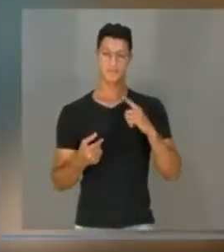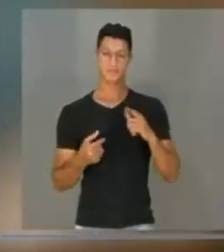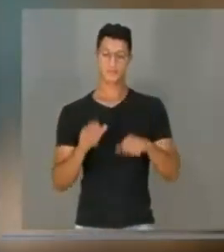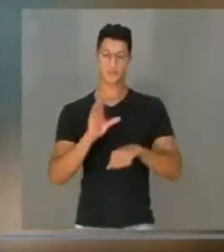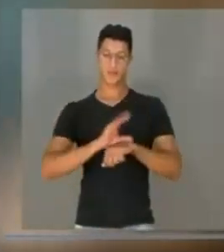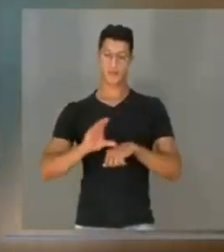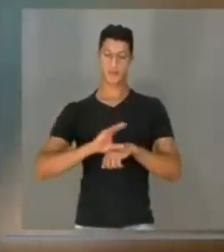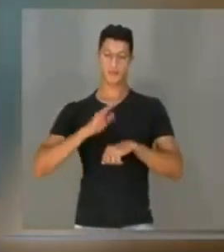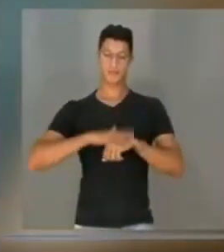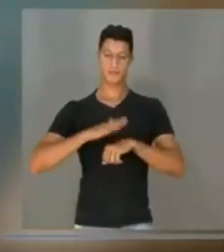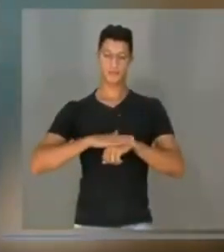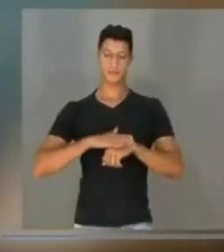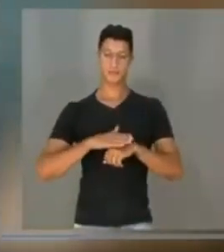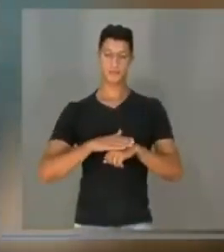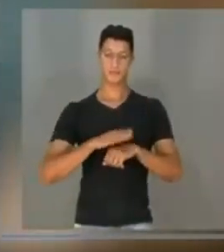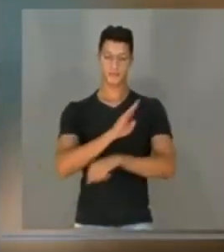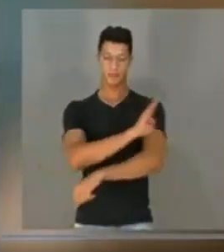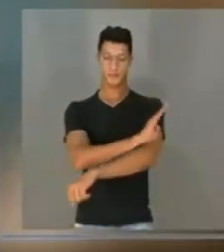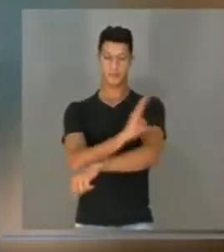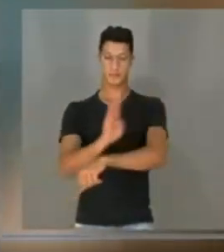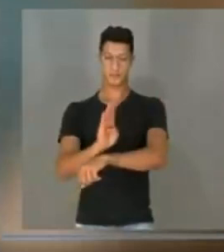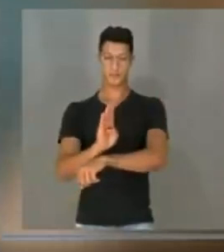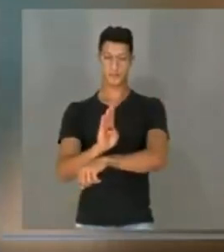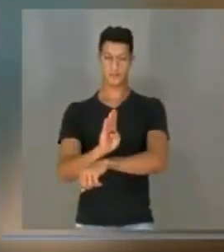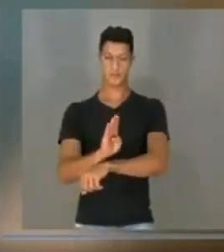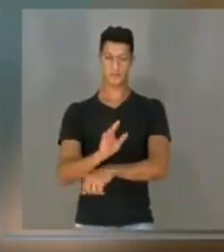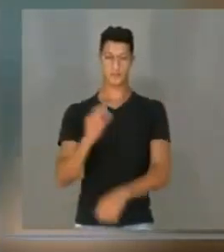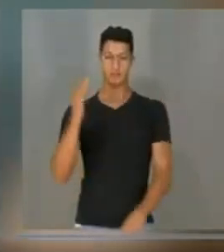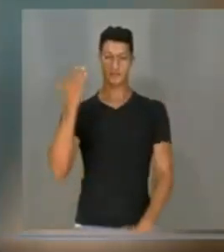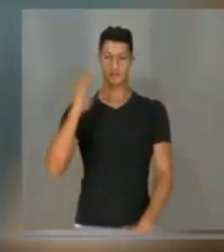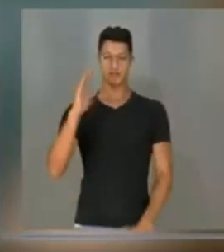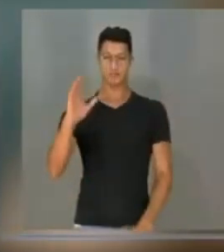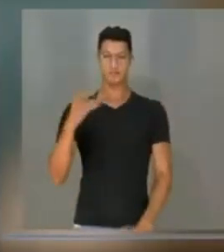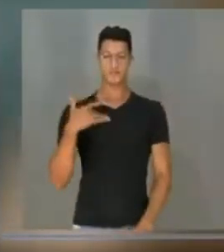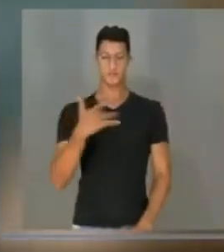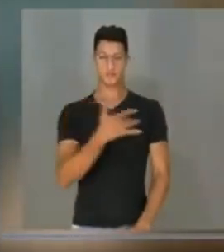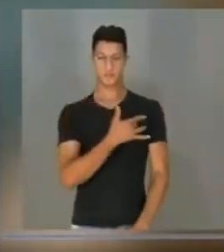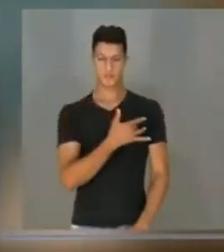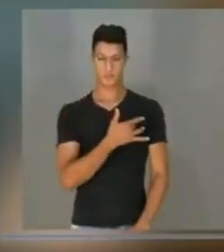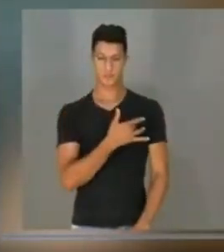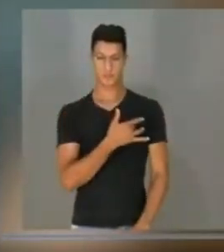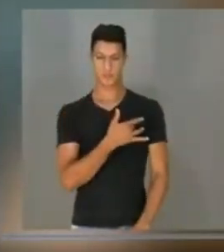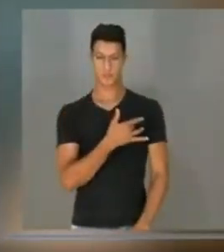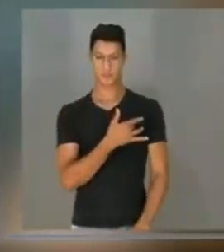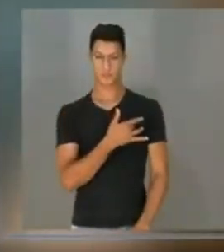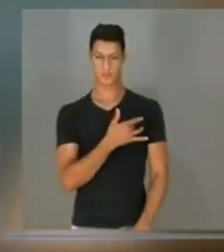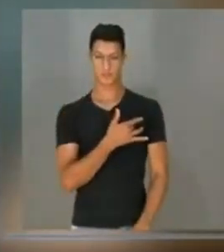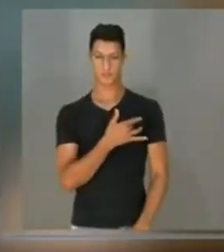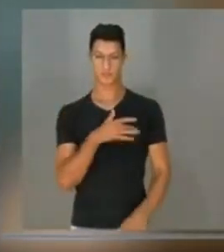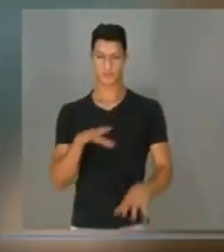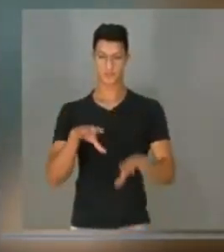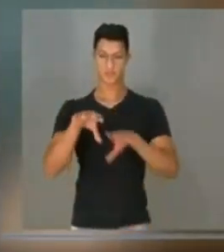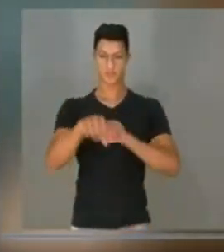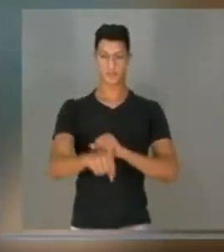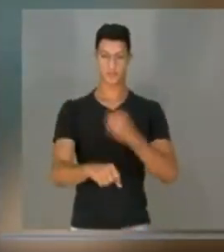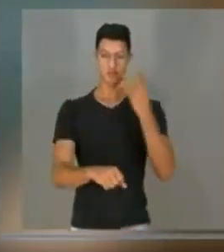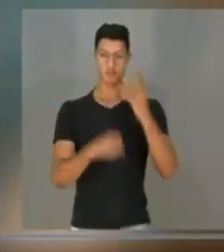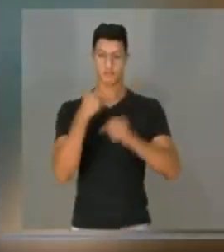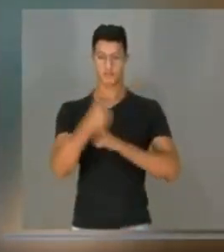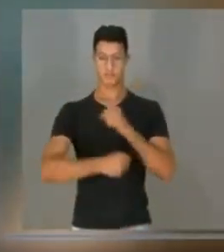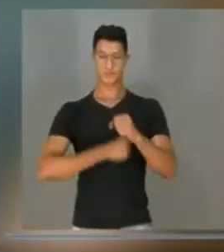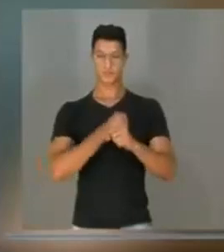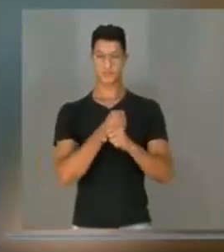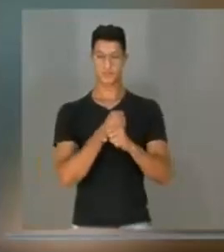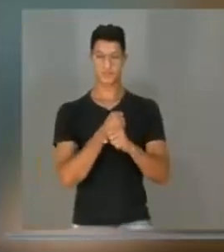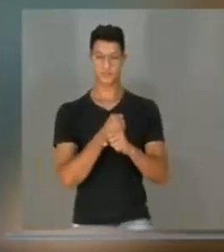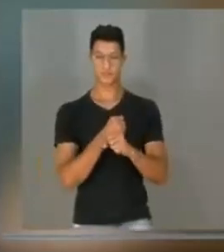cursar um bacharelado em ciências de saúde. é uma graduação de quatro anos